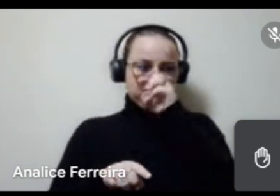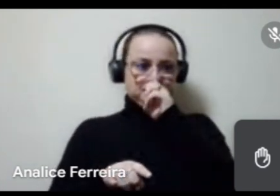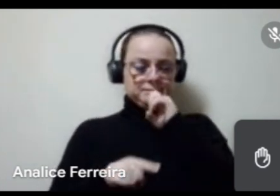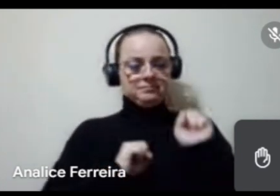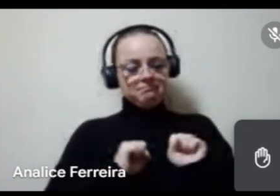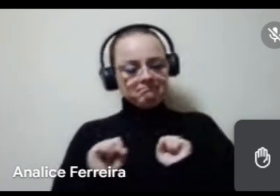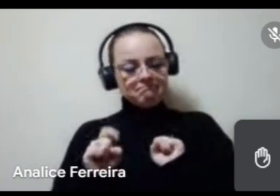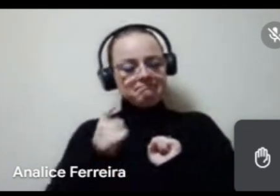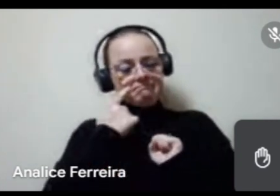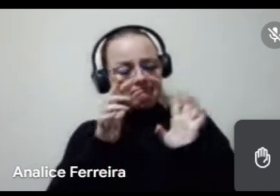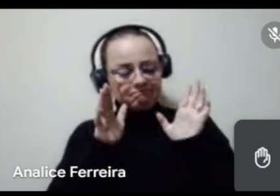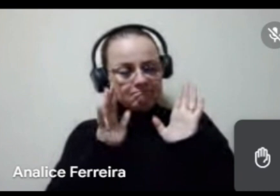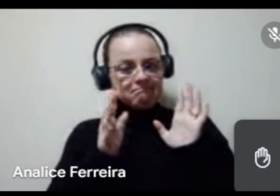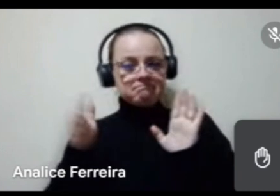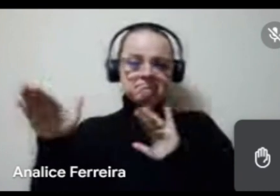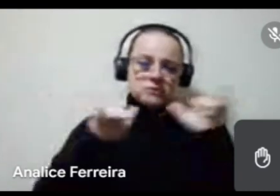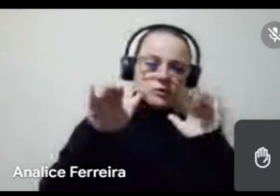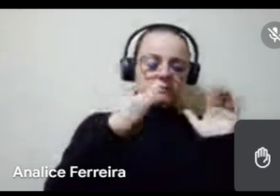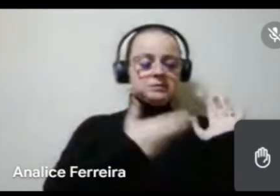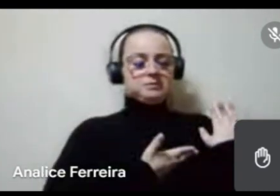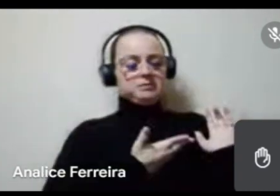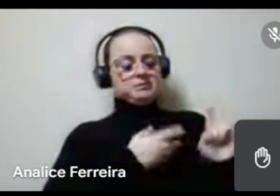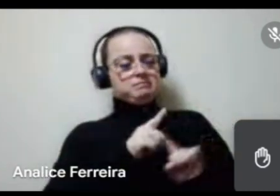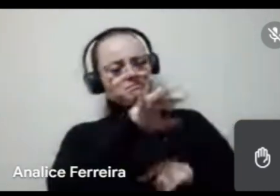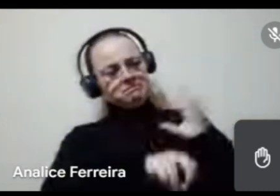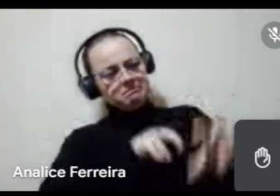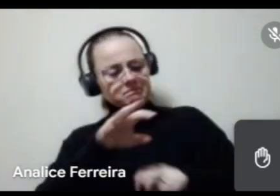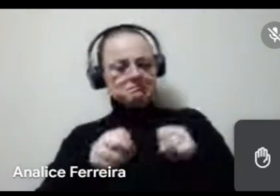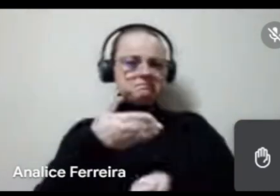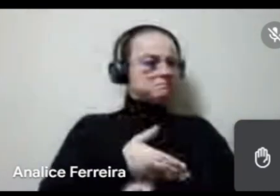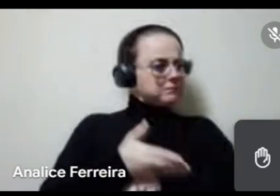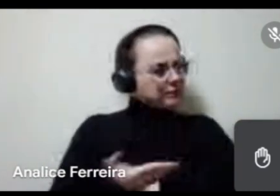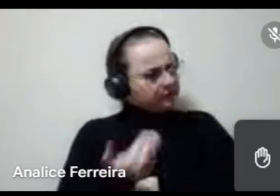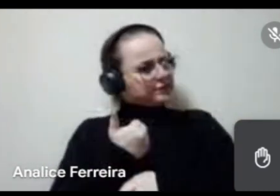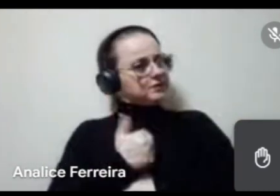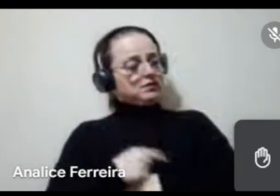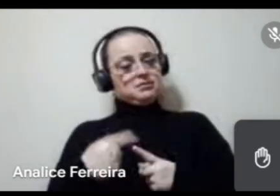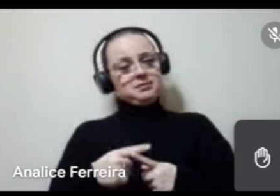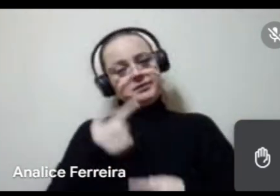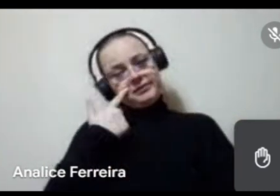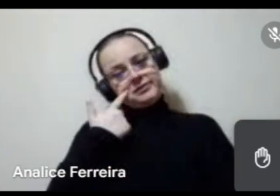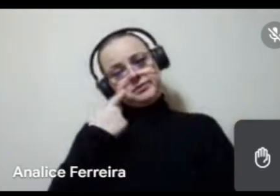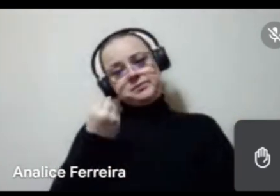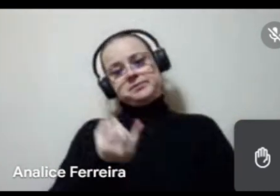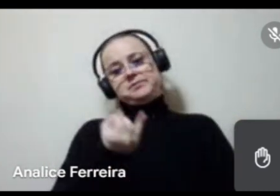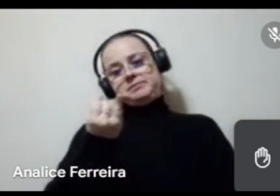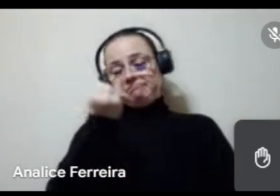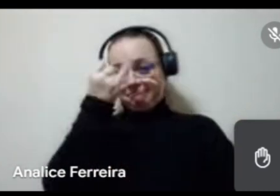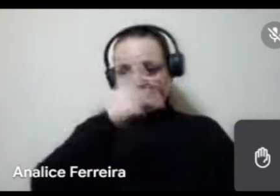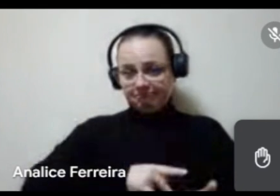posicionamento, eu tento trazer meus amigos, tento buscar, chamar eles a participar, porque eu vejo que é muito importante, na verdade,